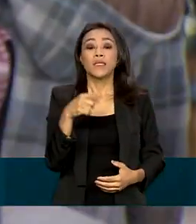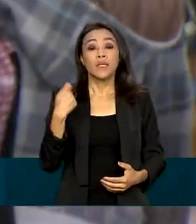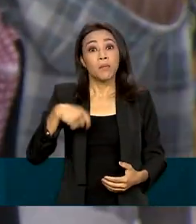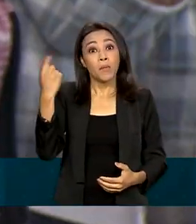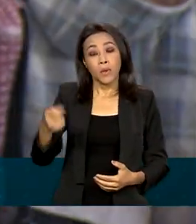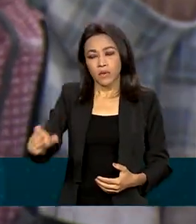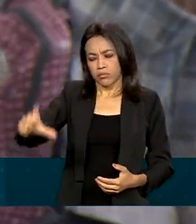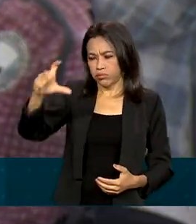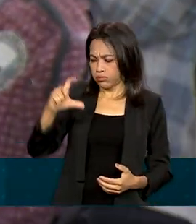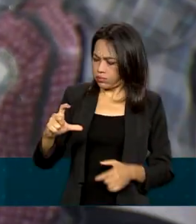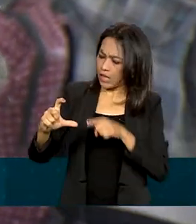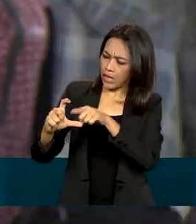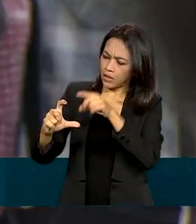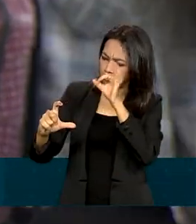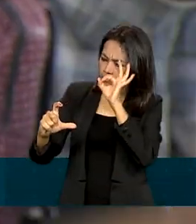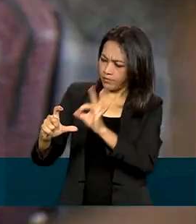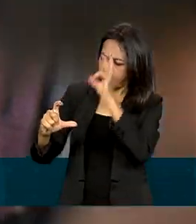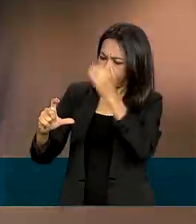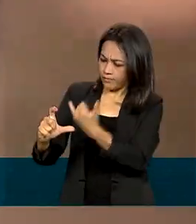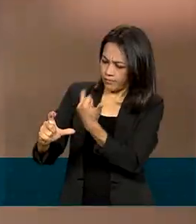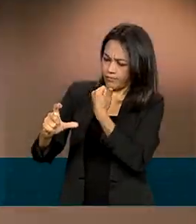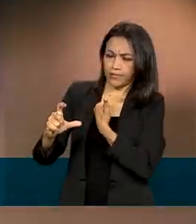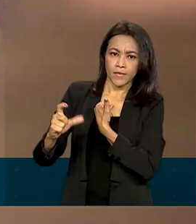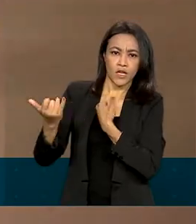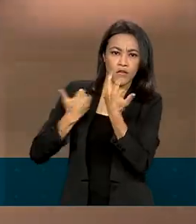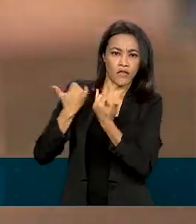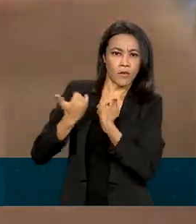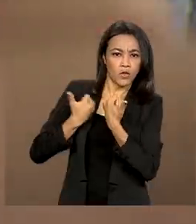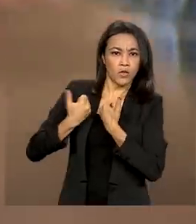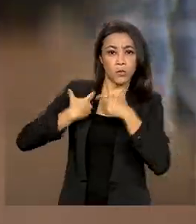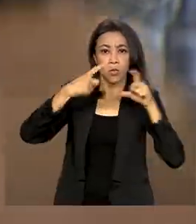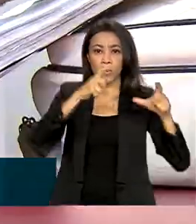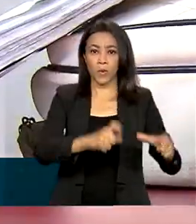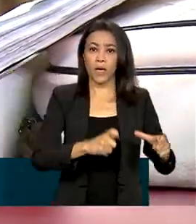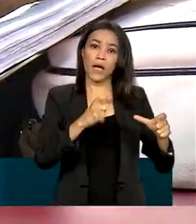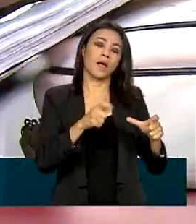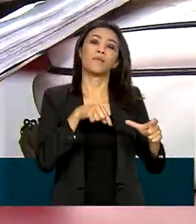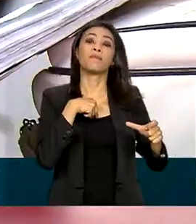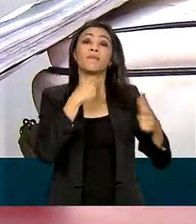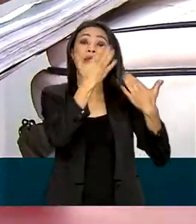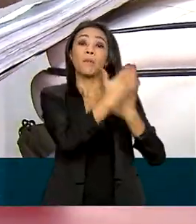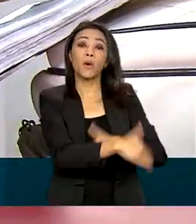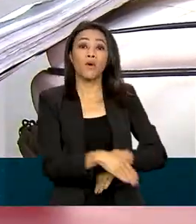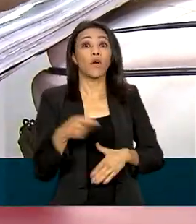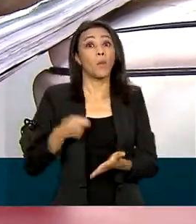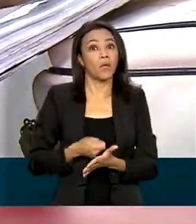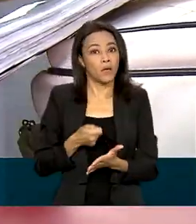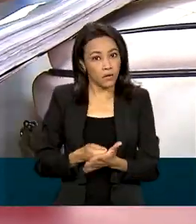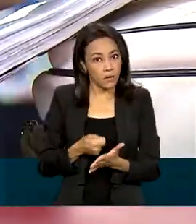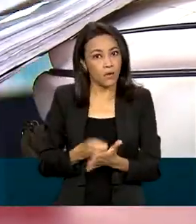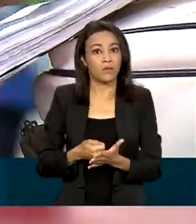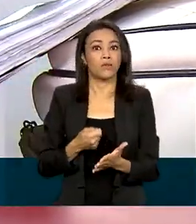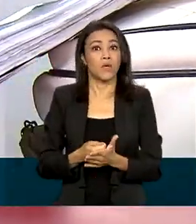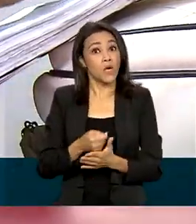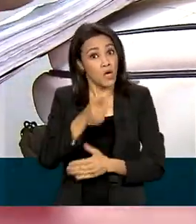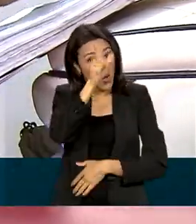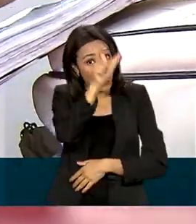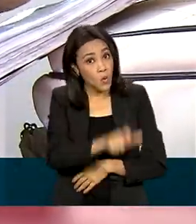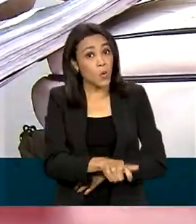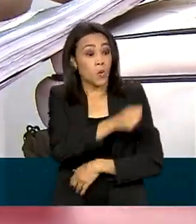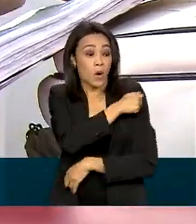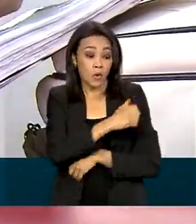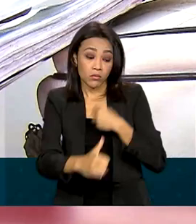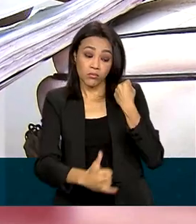cartão de confirmação com informações sobre o local da prova. O ENAD é obrigatório. O aluno que não fizer